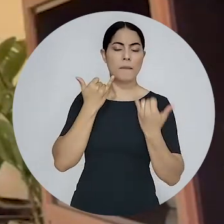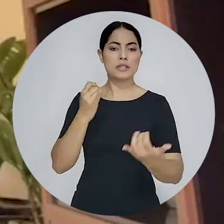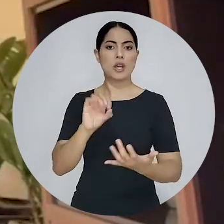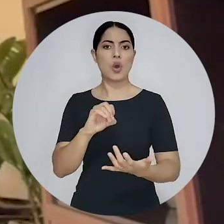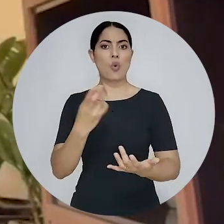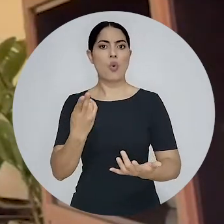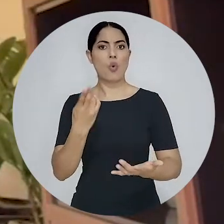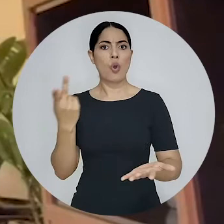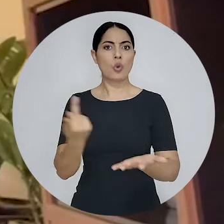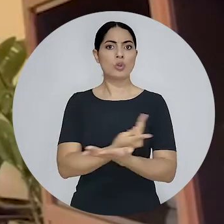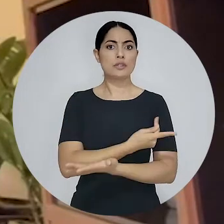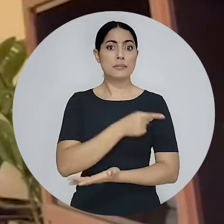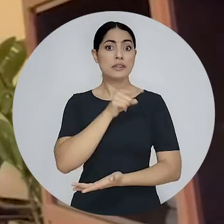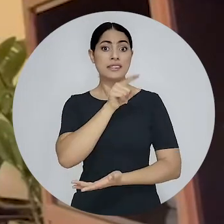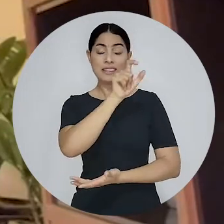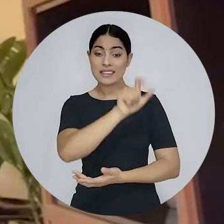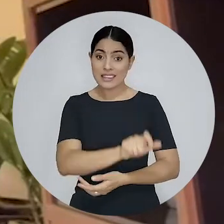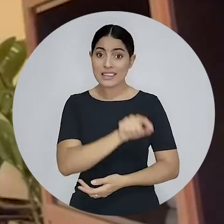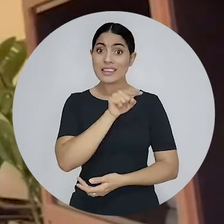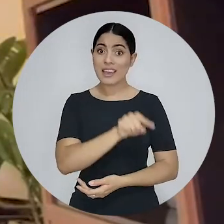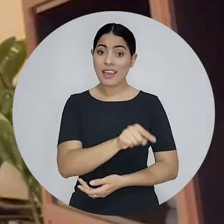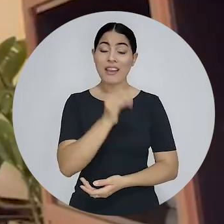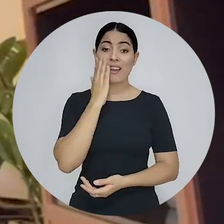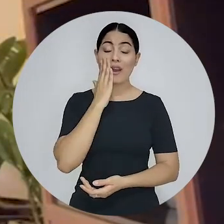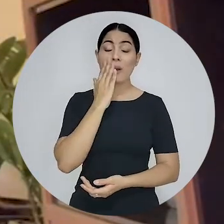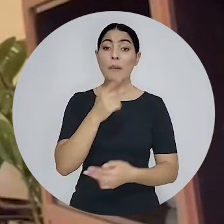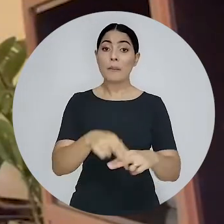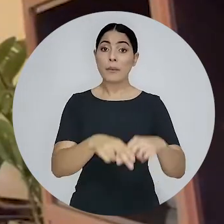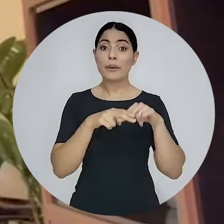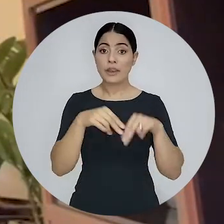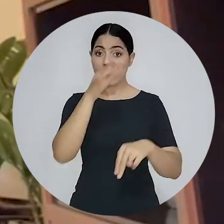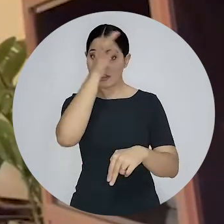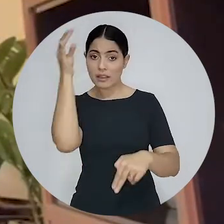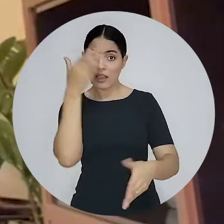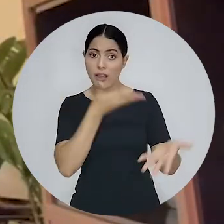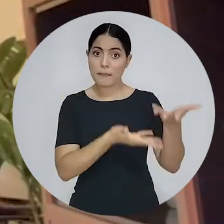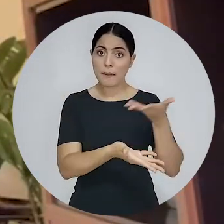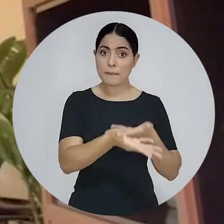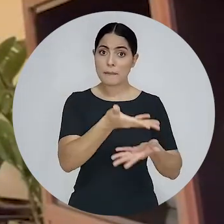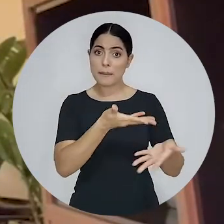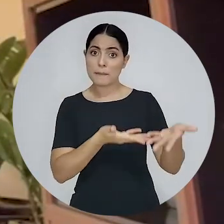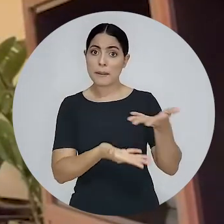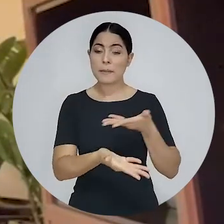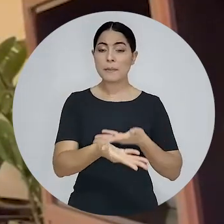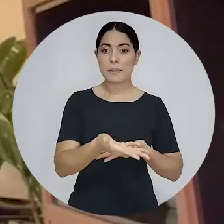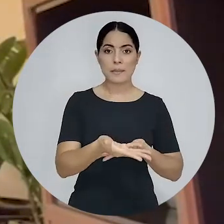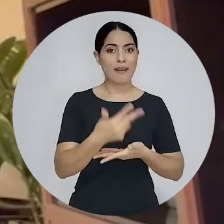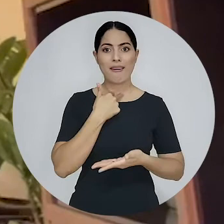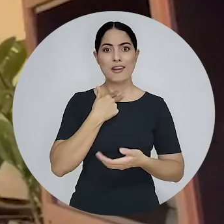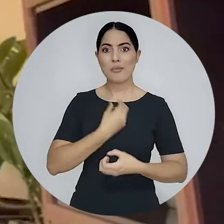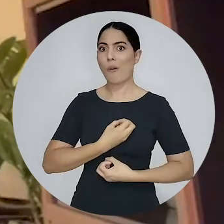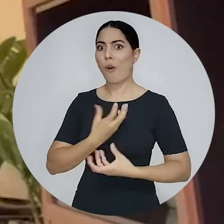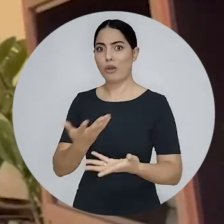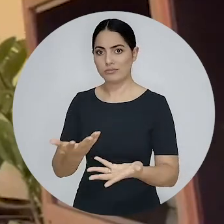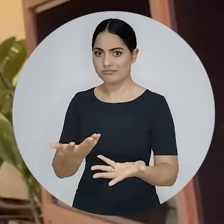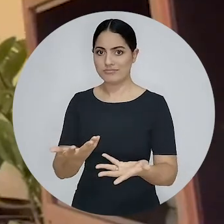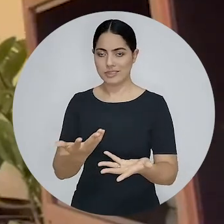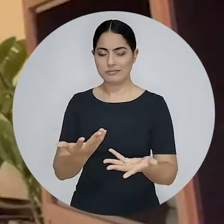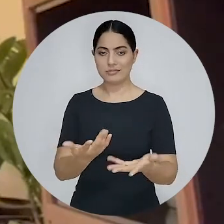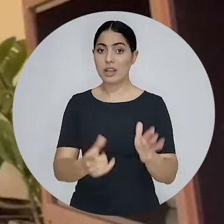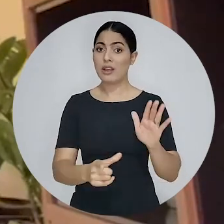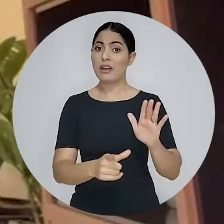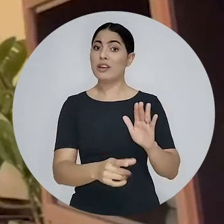e informações que tomou conhecimento a partir da relação de confiança estabelecida entre advogado e cliente.